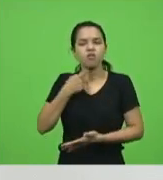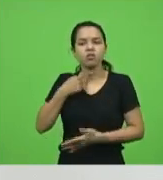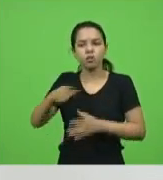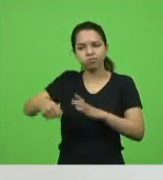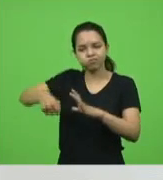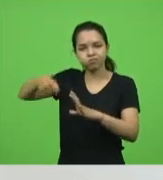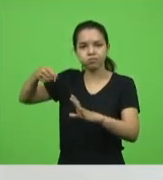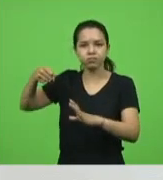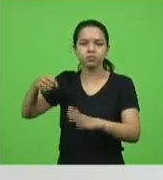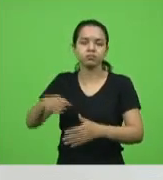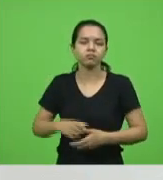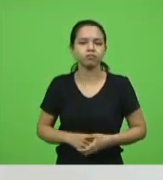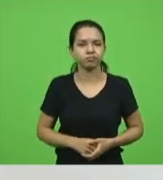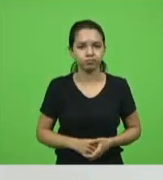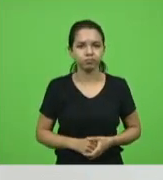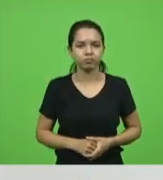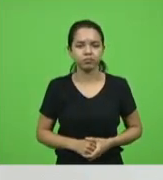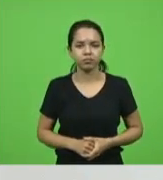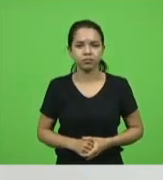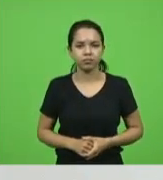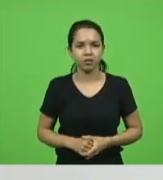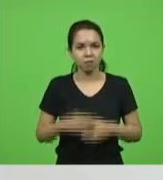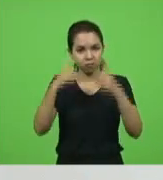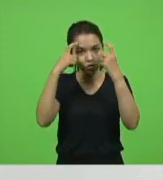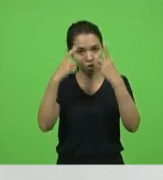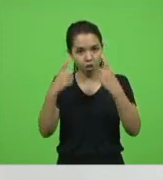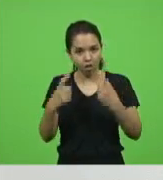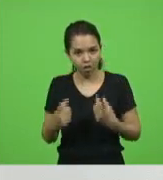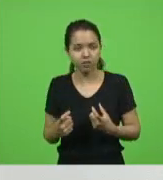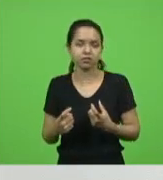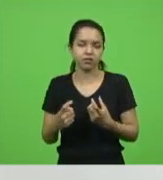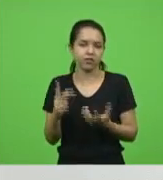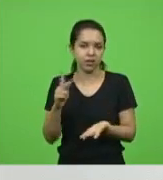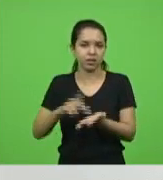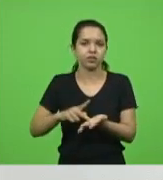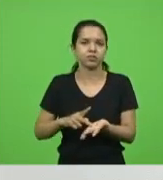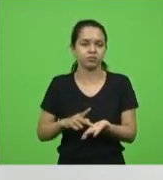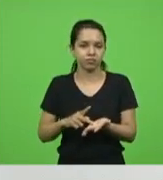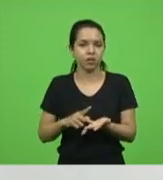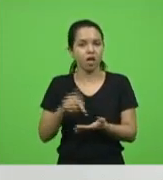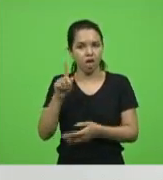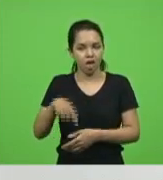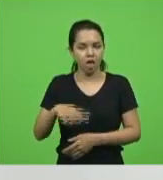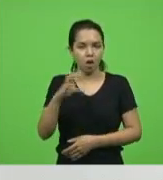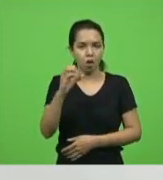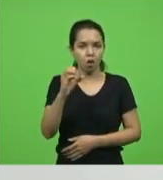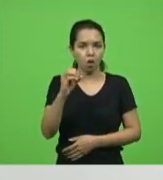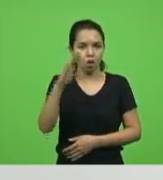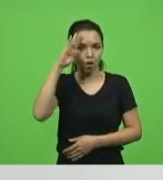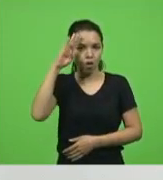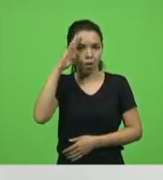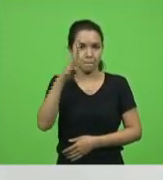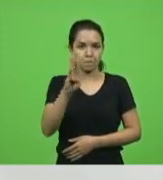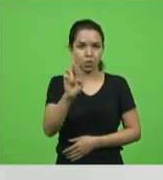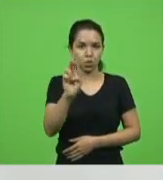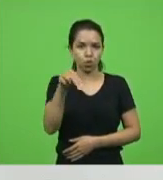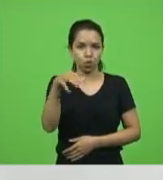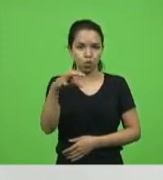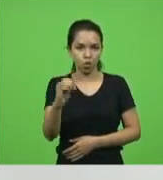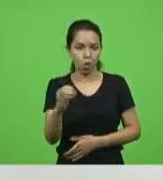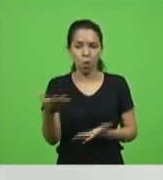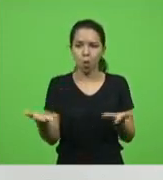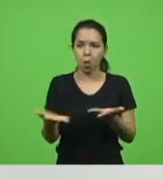para vias de fato ali e espancar uma pessoa mesmo ali, era o coronel Bruno Quinice, não sei nem o que está fazendo da vida hoje, cara